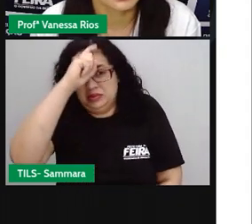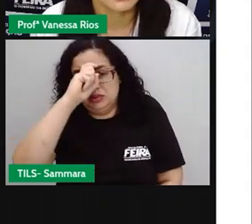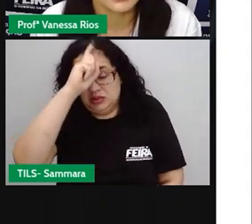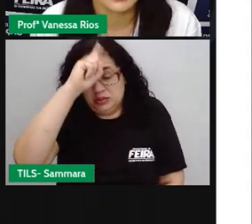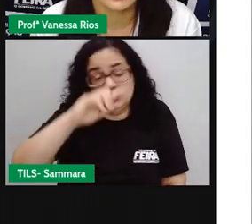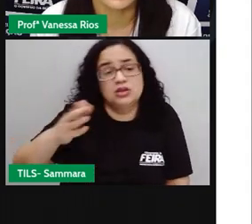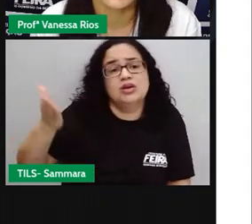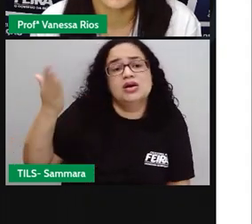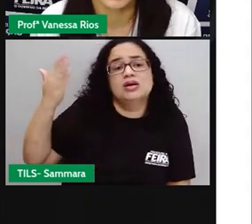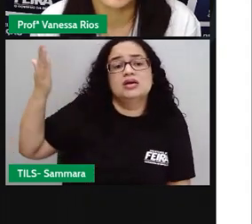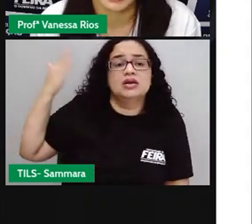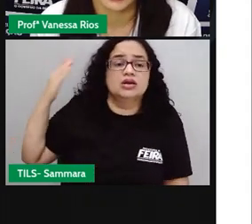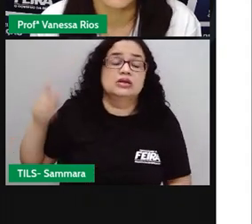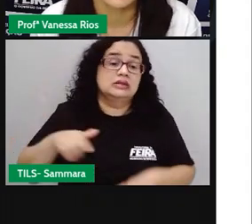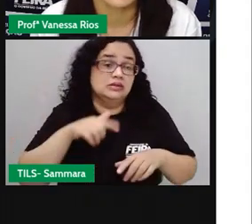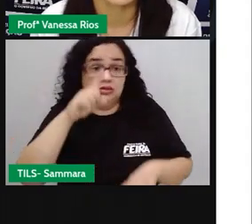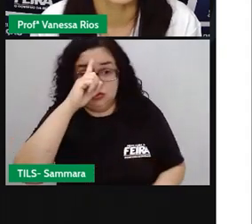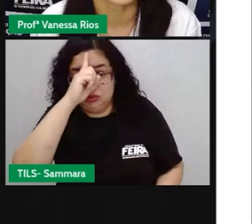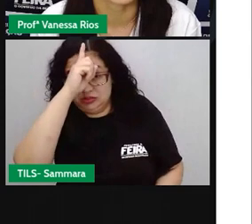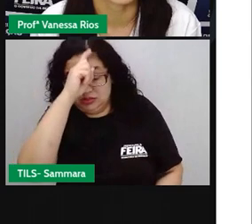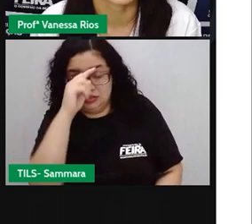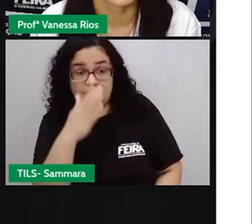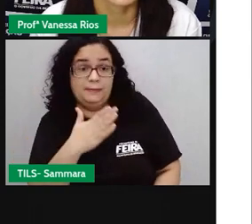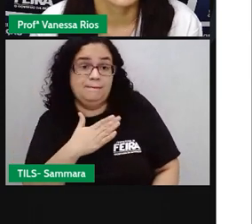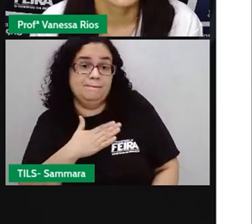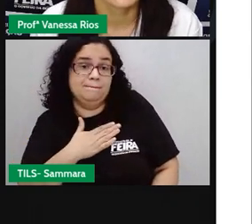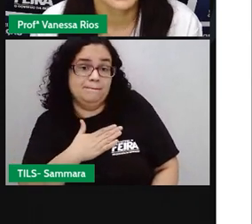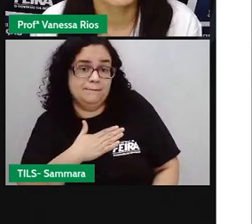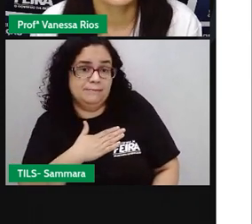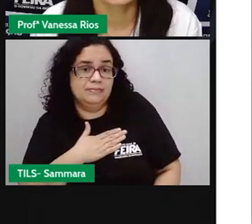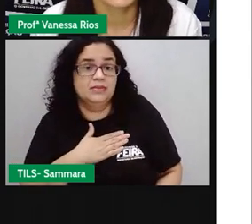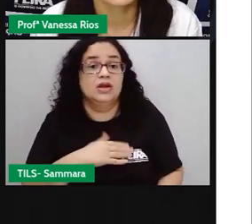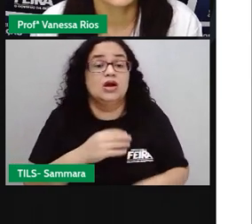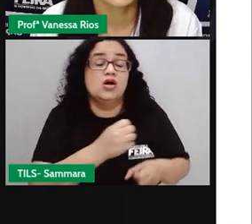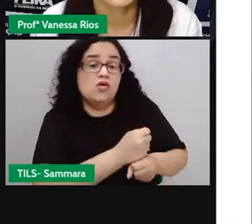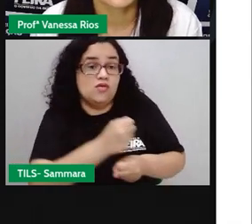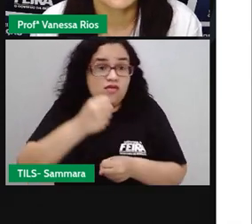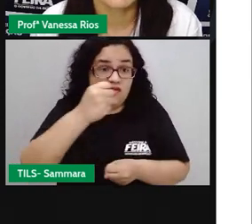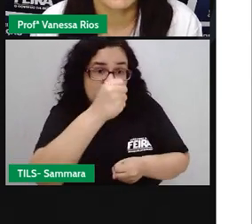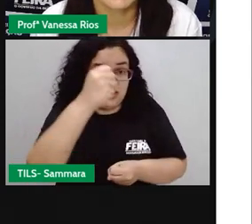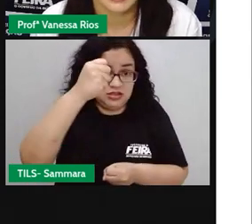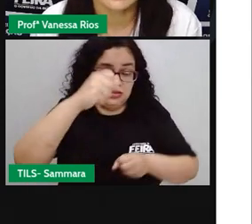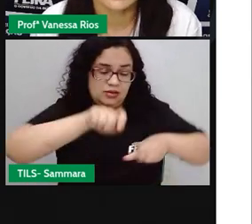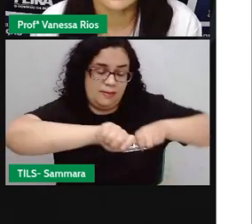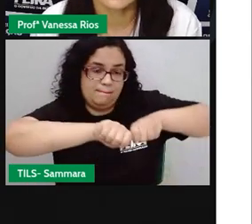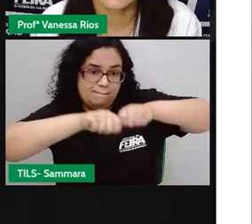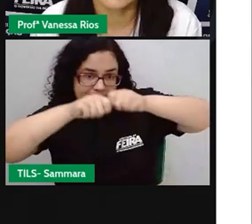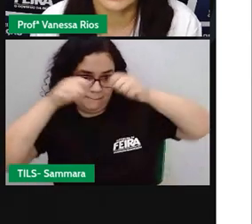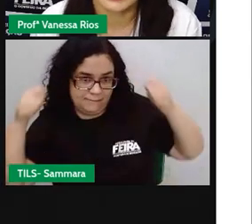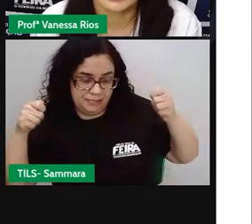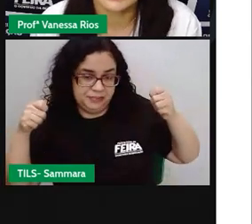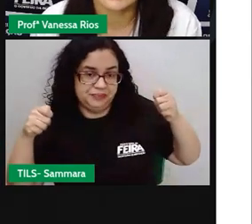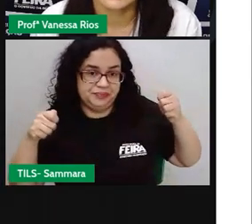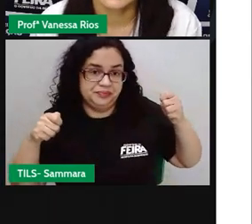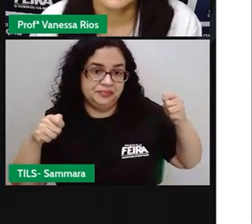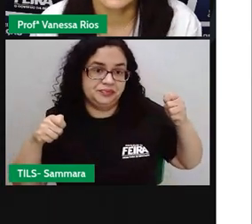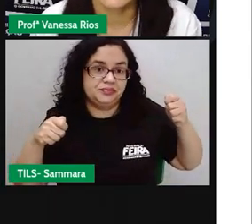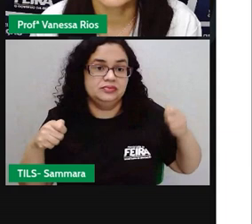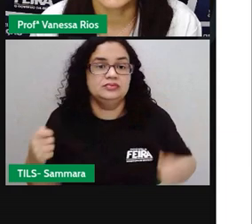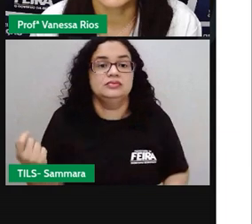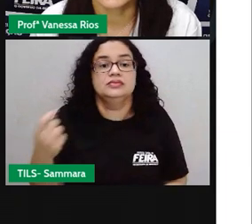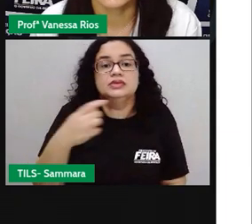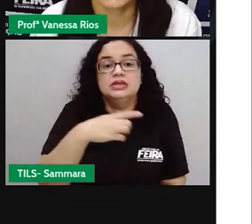há muitos anos, em hospital, em mim. O cabo de vassoura em três pedaços e com eles,